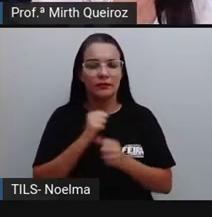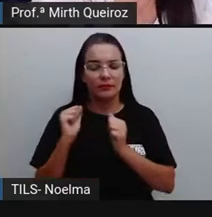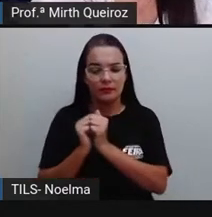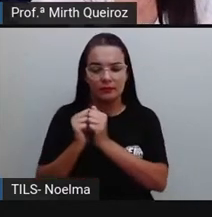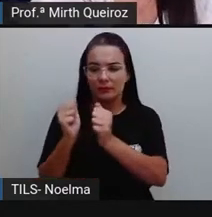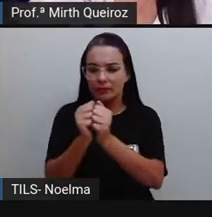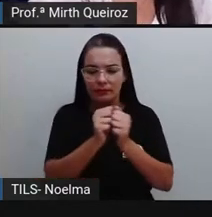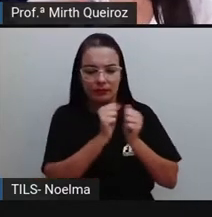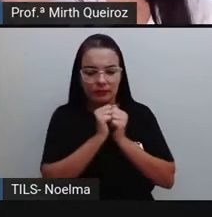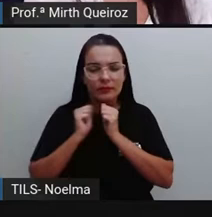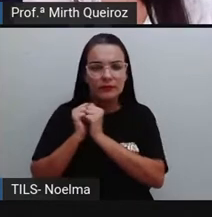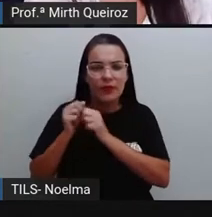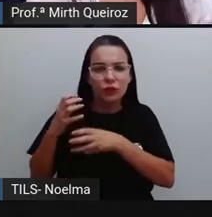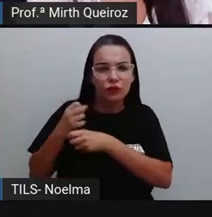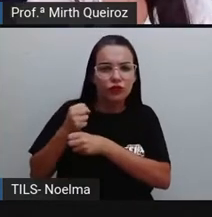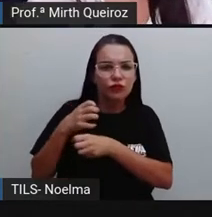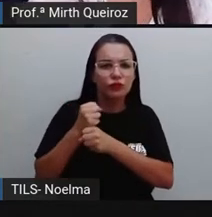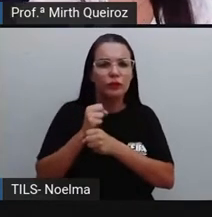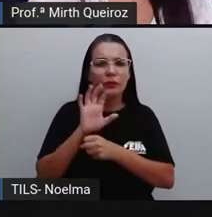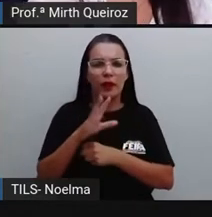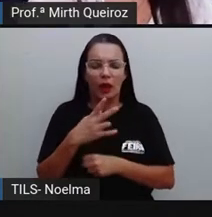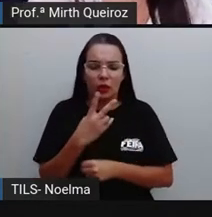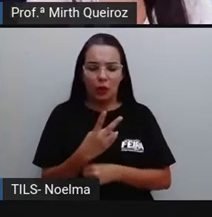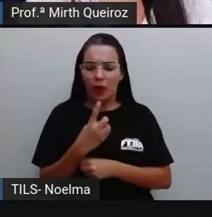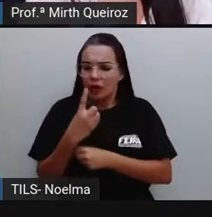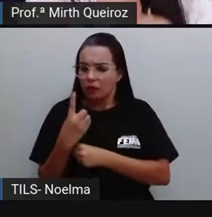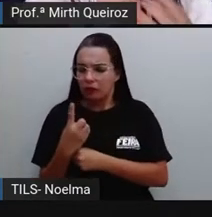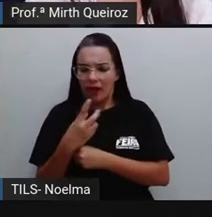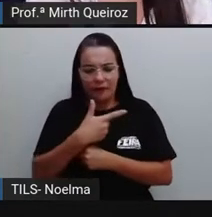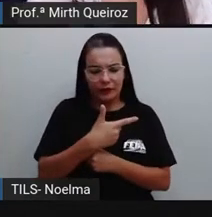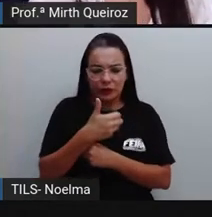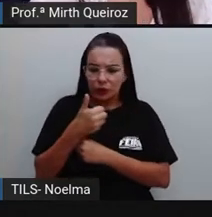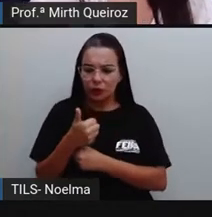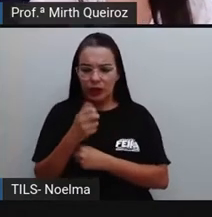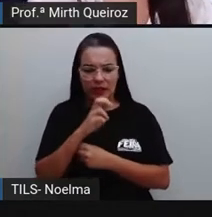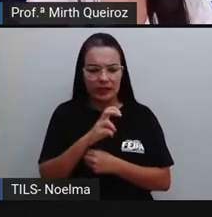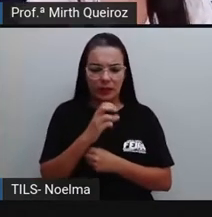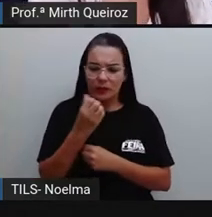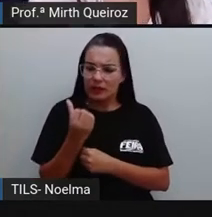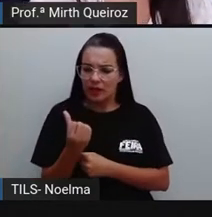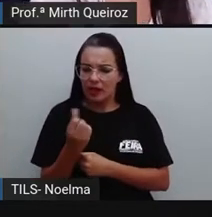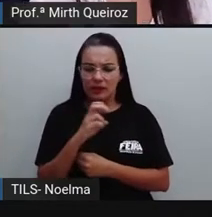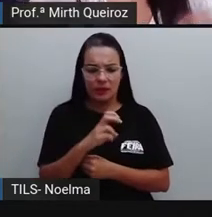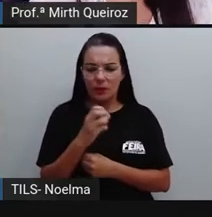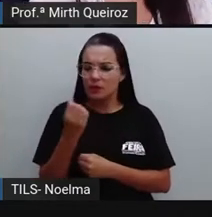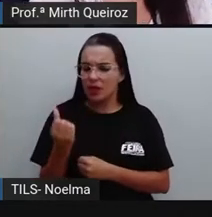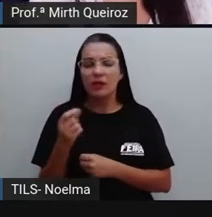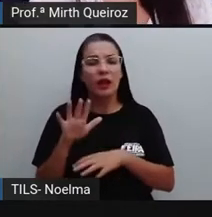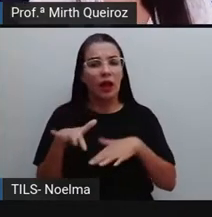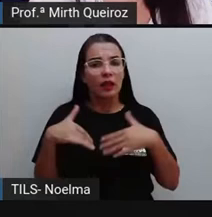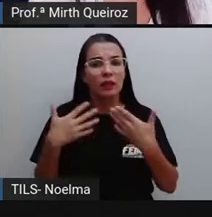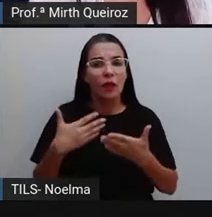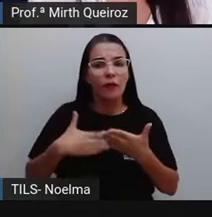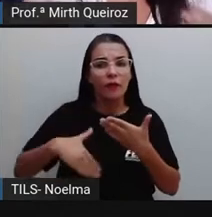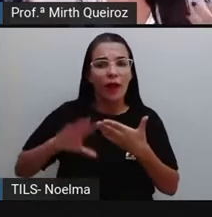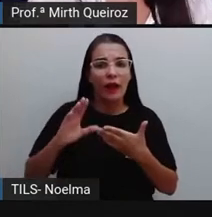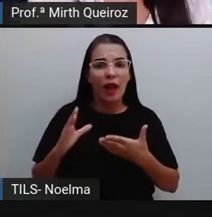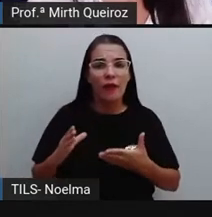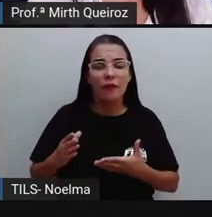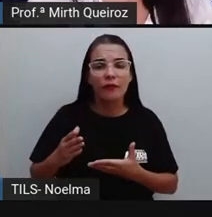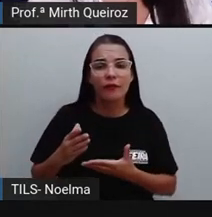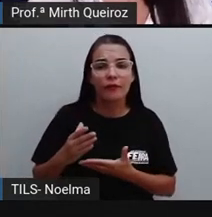juntando aí, se a gente pega o 2 e 1, fica 21. Se a gente pega o 5 e o 6, fica 56. E a gente vai formando